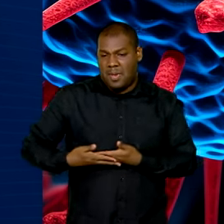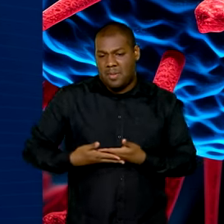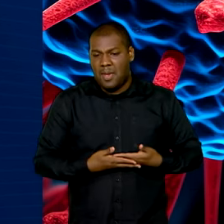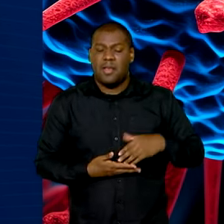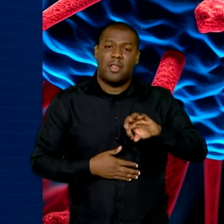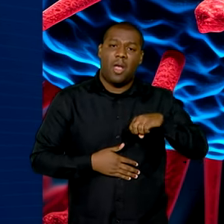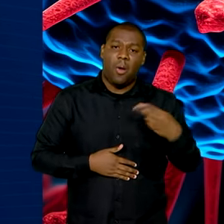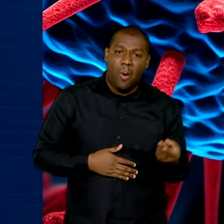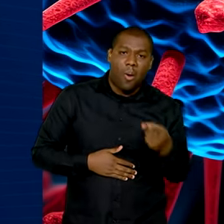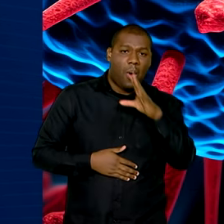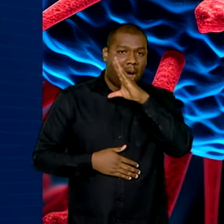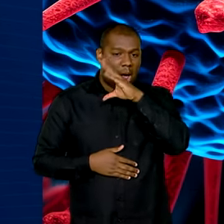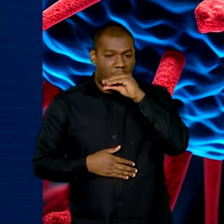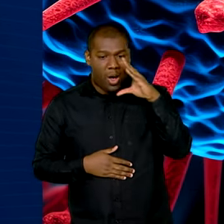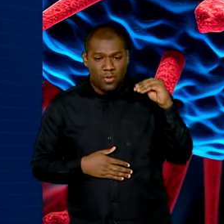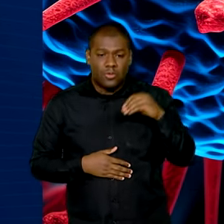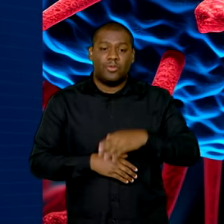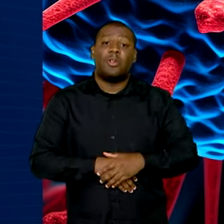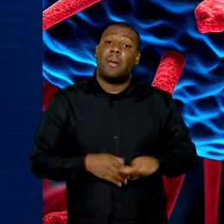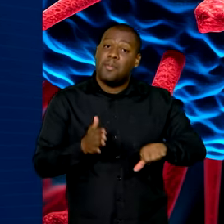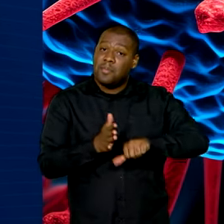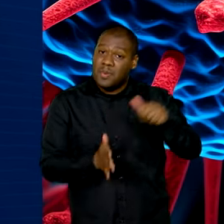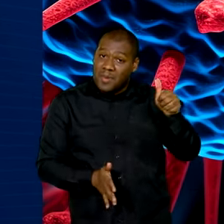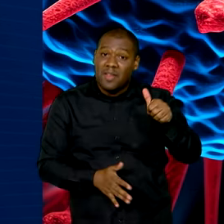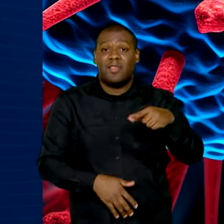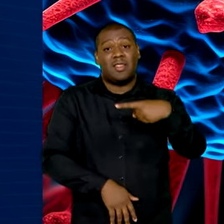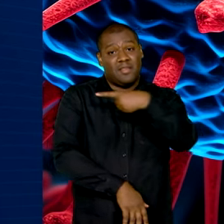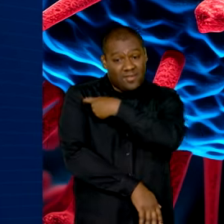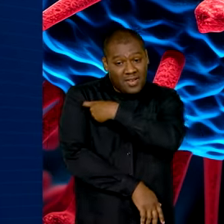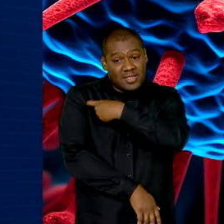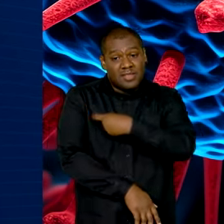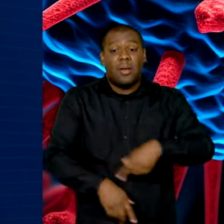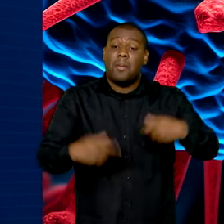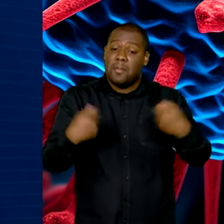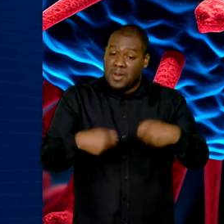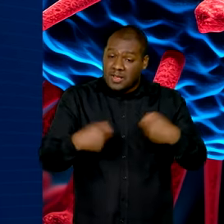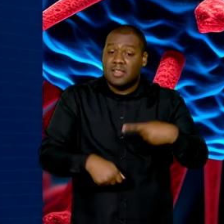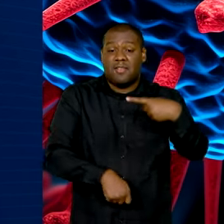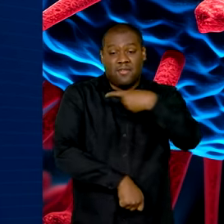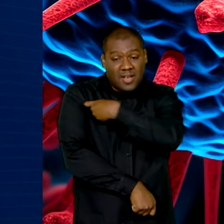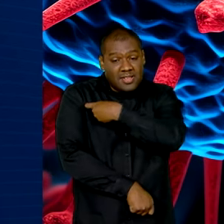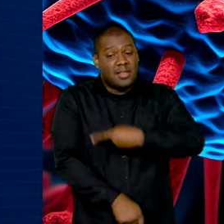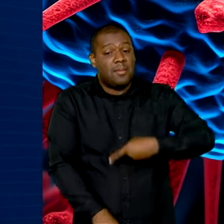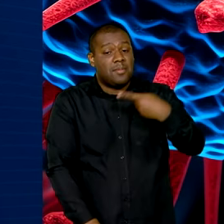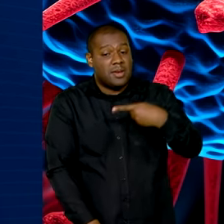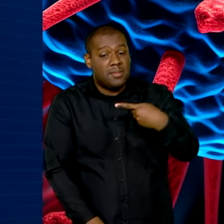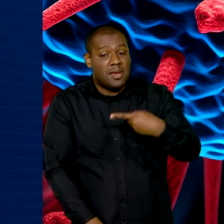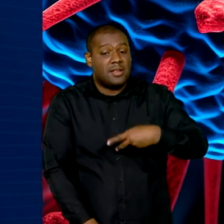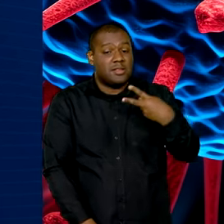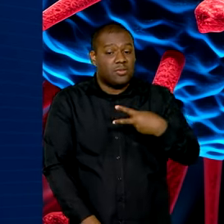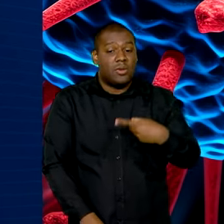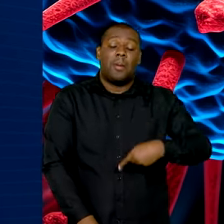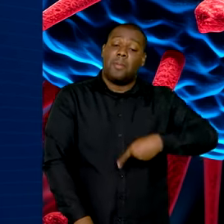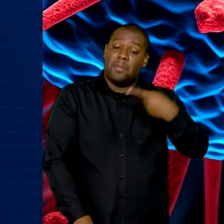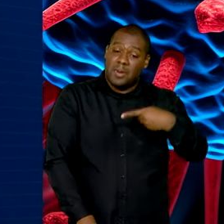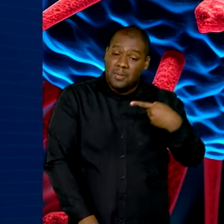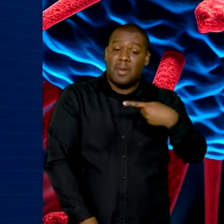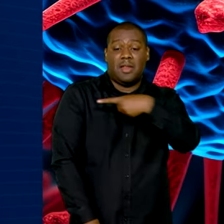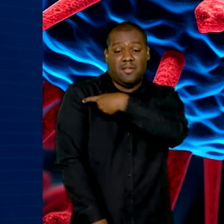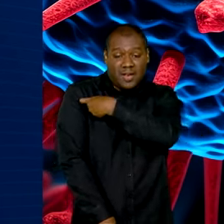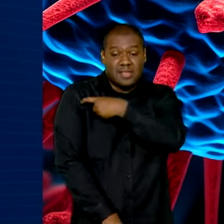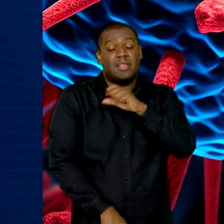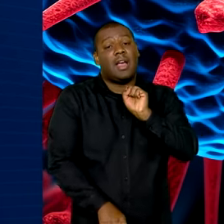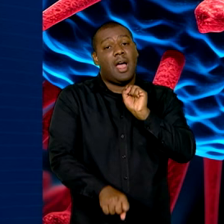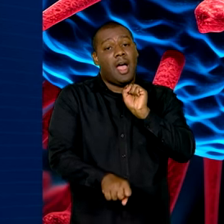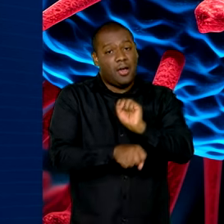recebem o imunizante pela primeira vez devem tomar duas doses, com um intervalo de 30 dias.